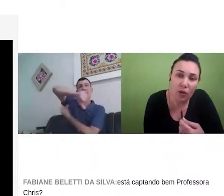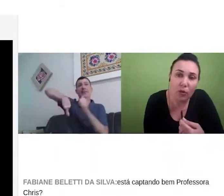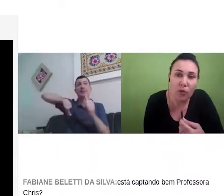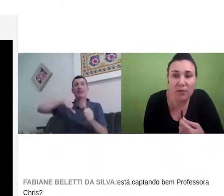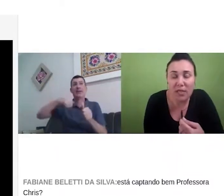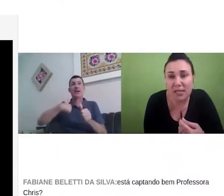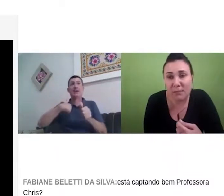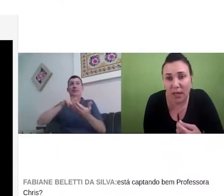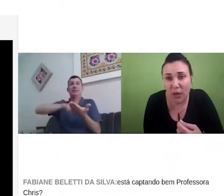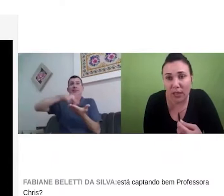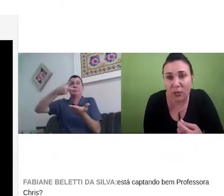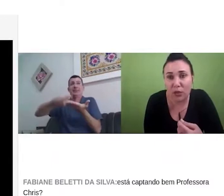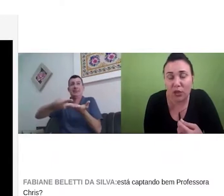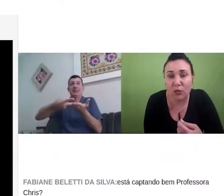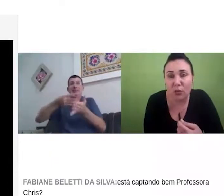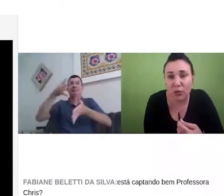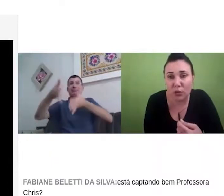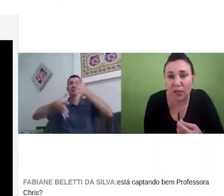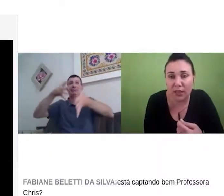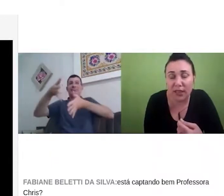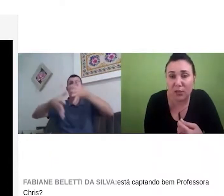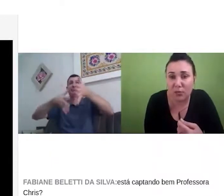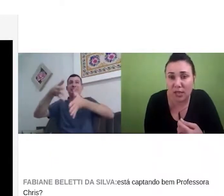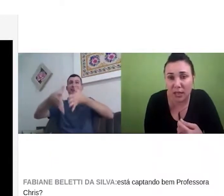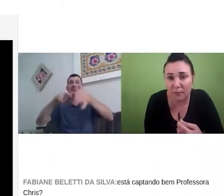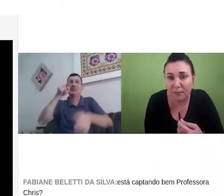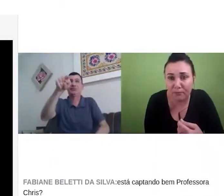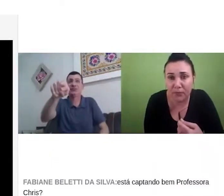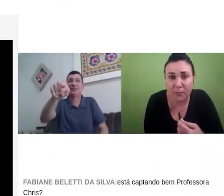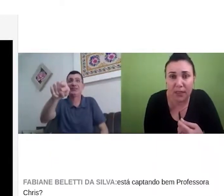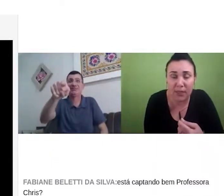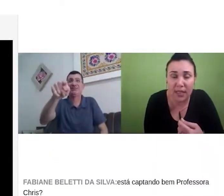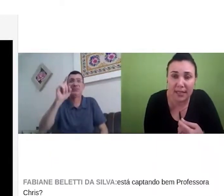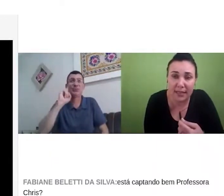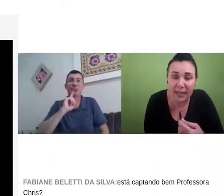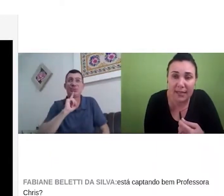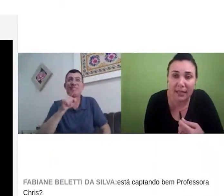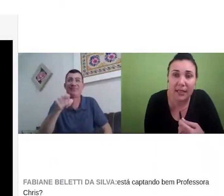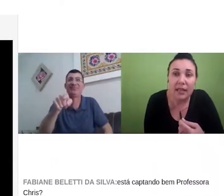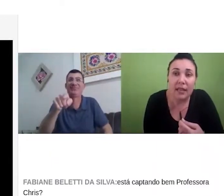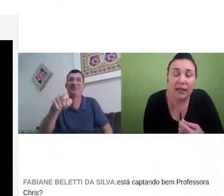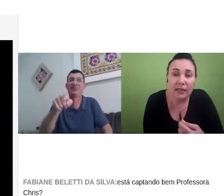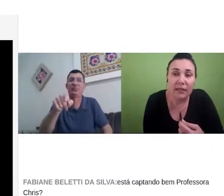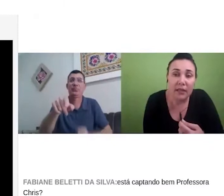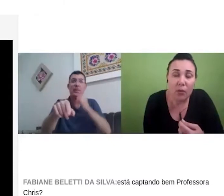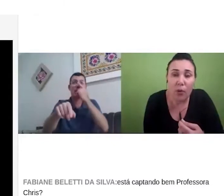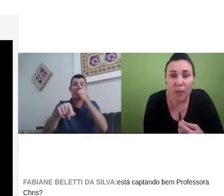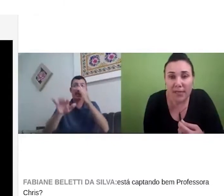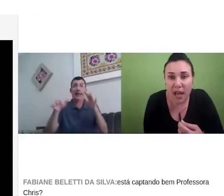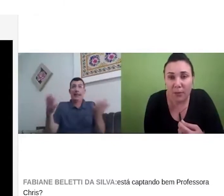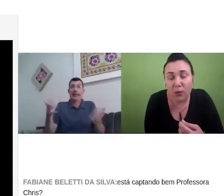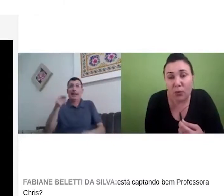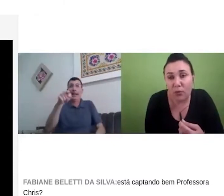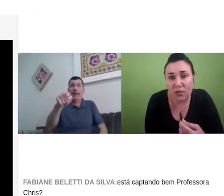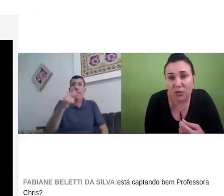menor ou às vezes maior. Então, quando o tradutor vai traduzir, dependendo da sentença, é um pouco